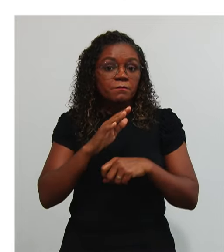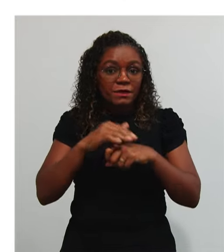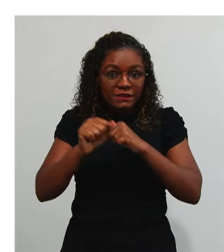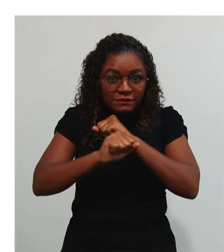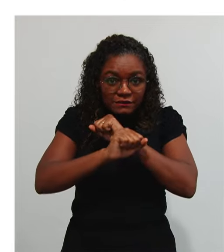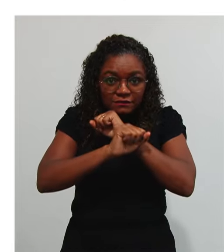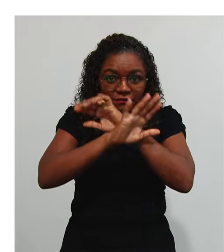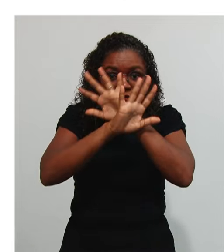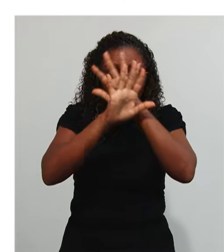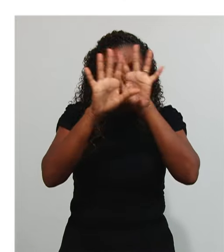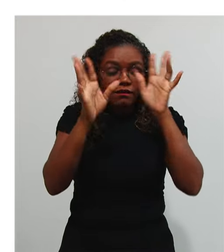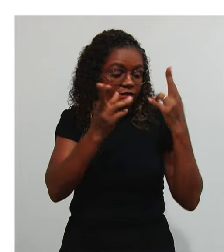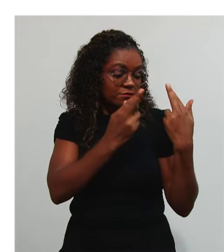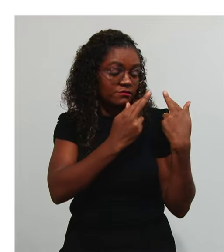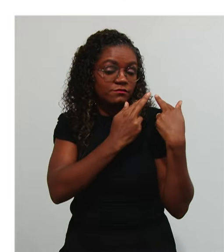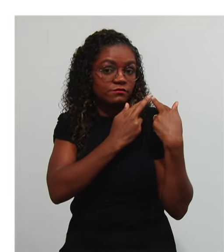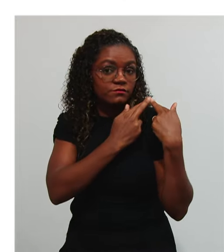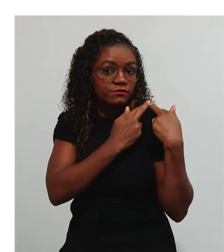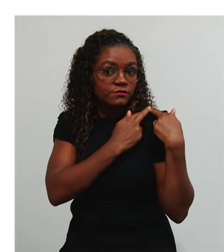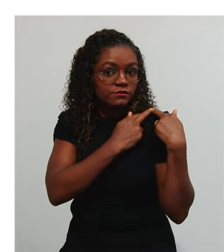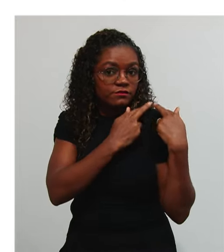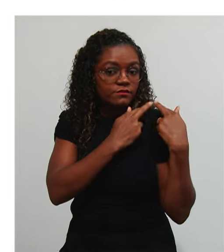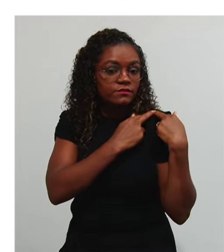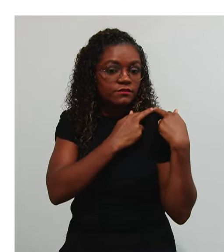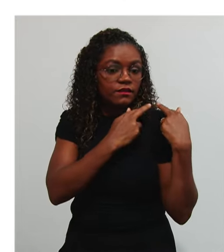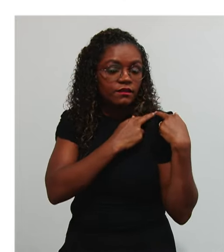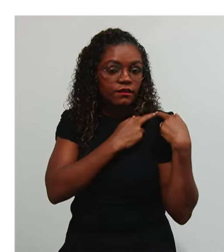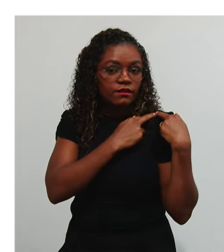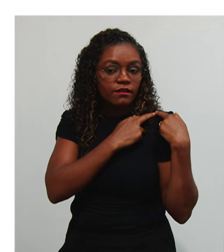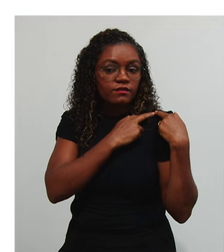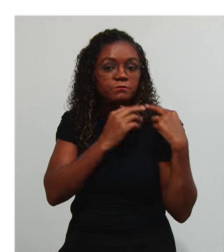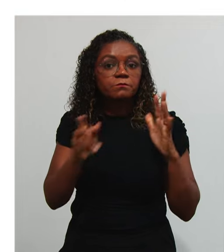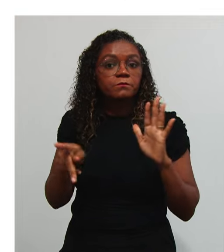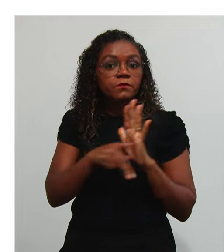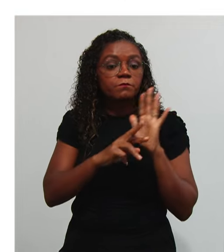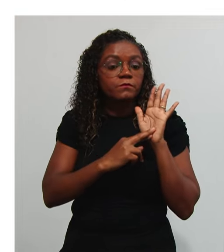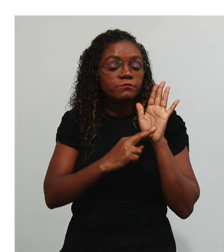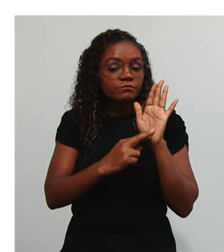Clara A responsabilidade Desse representante